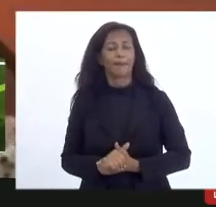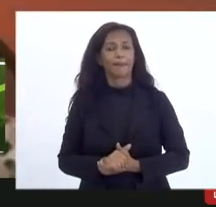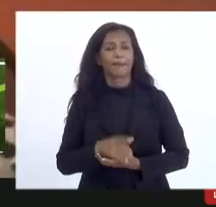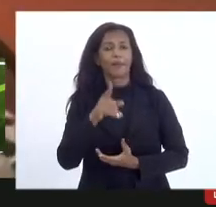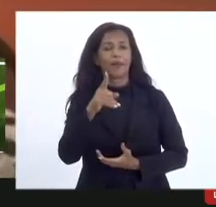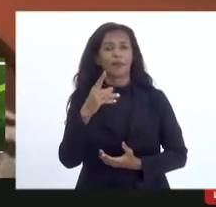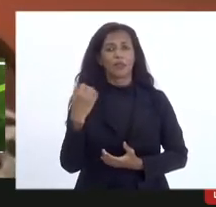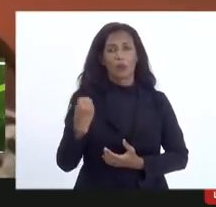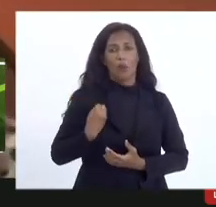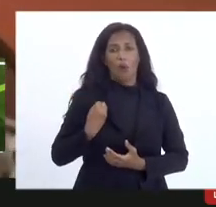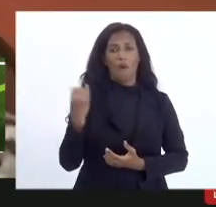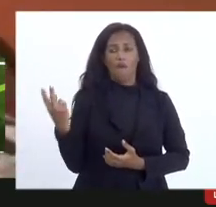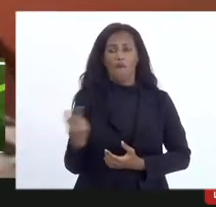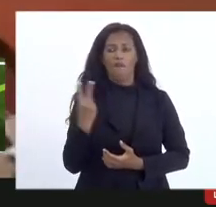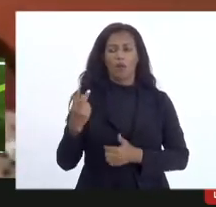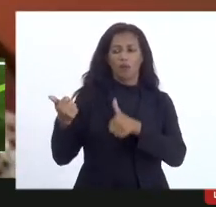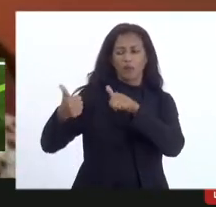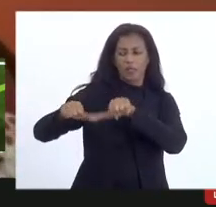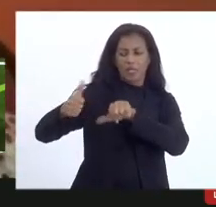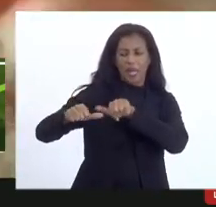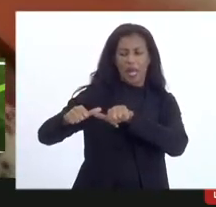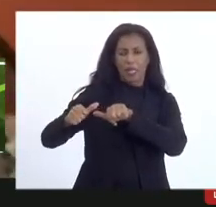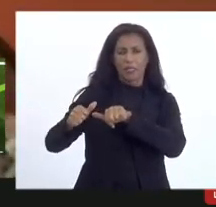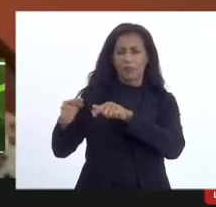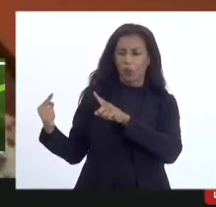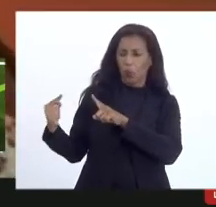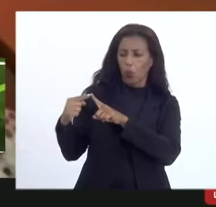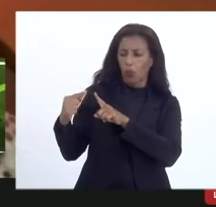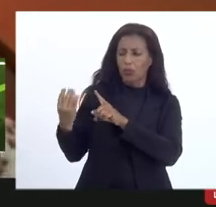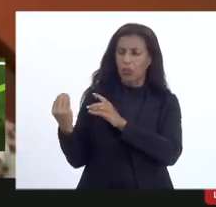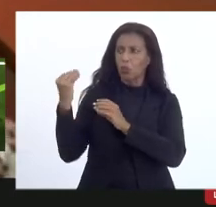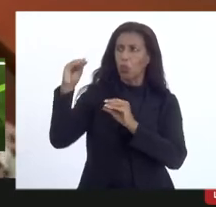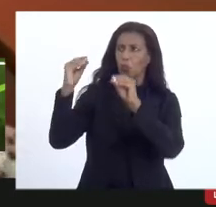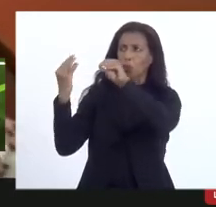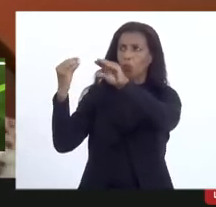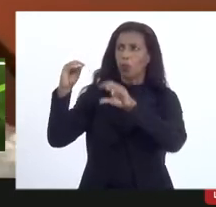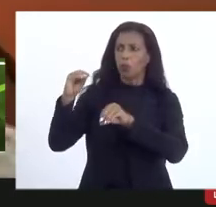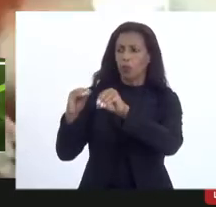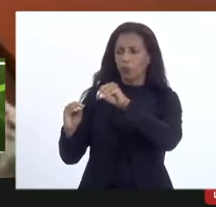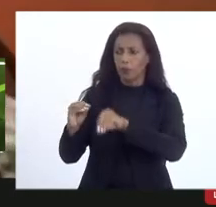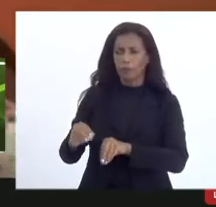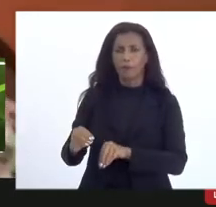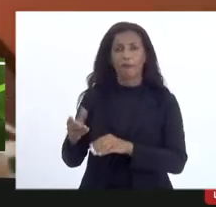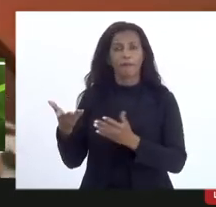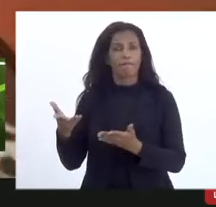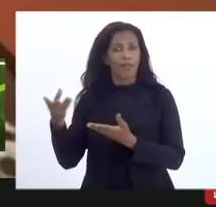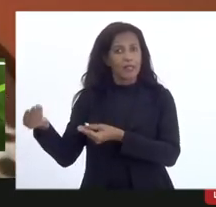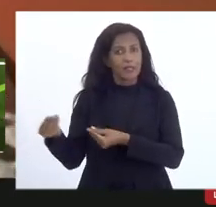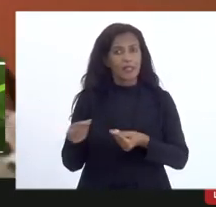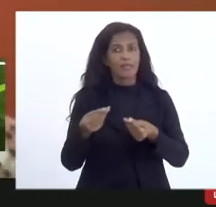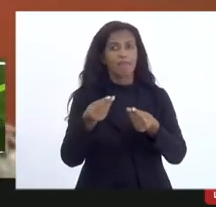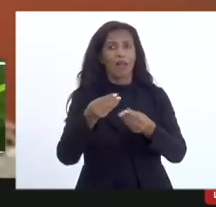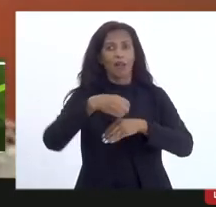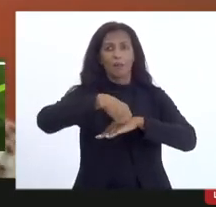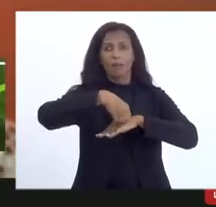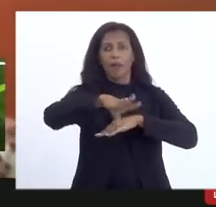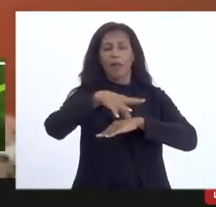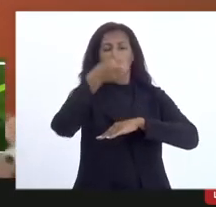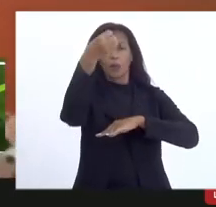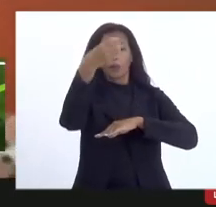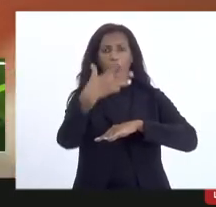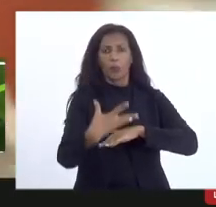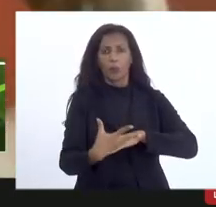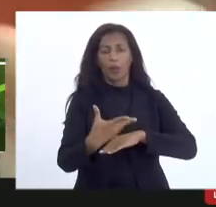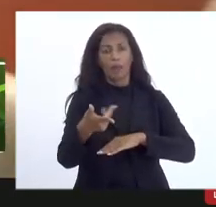prestação de contas a análise pelo objeto caso no sorteio aquela produção aí sim ela entrega documentos mais detalhados